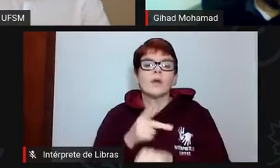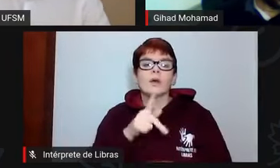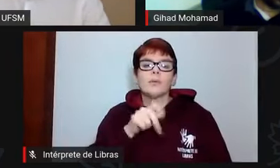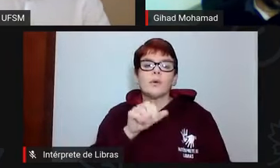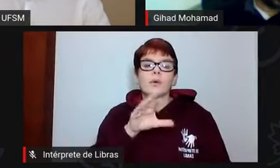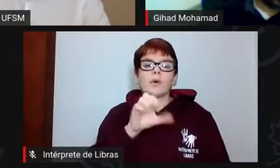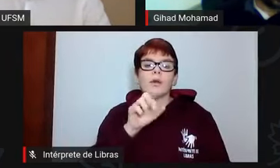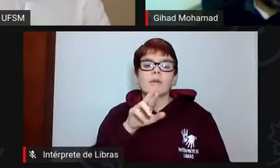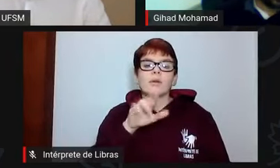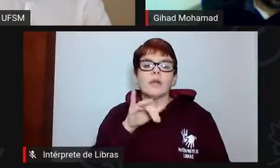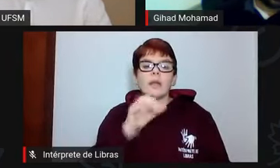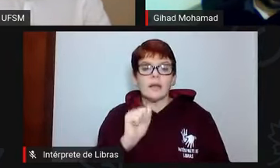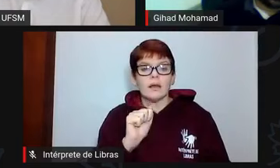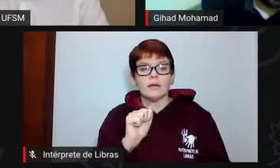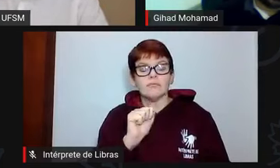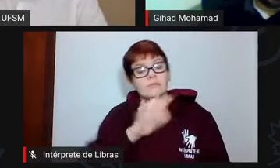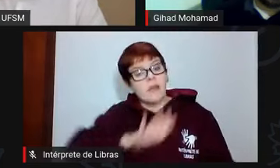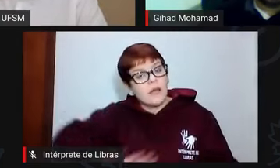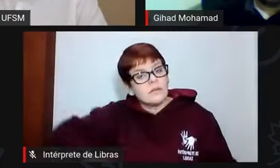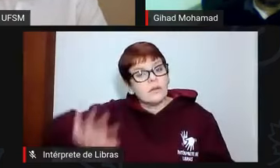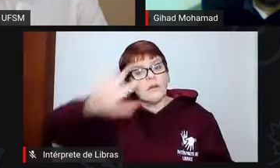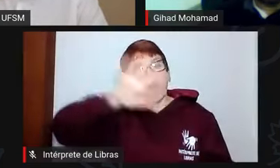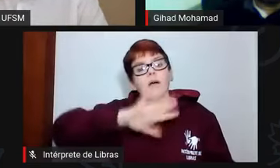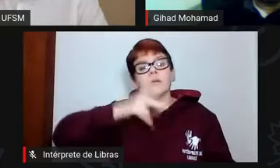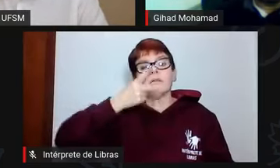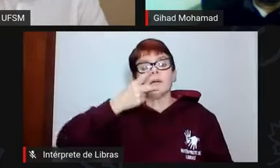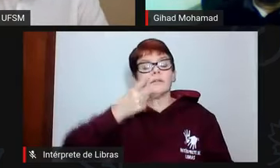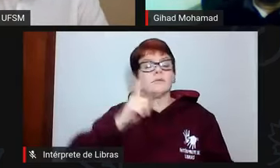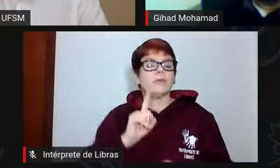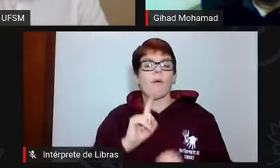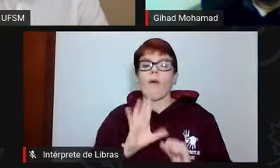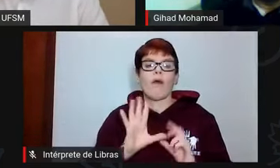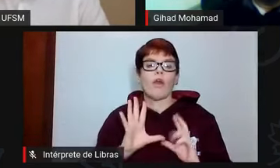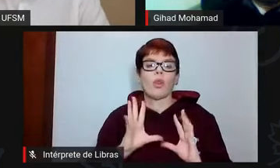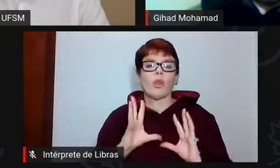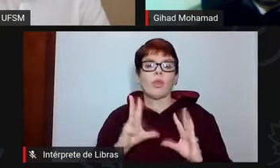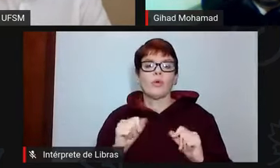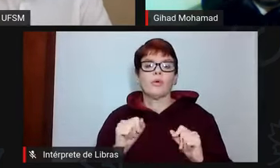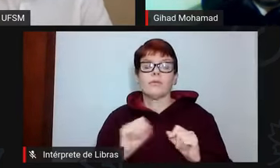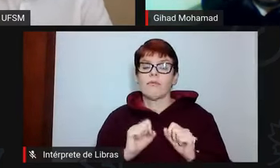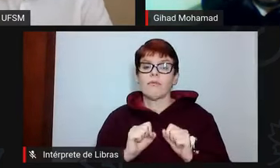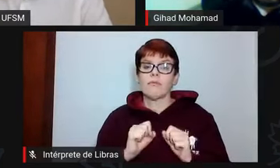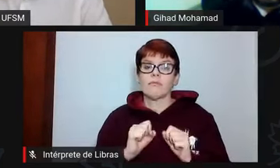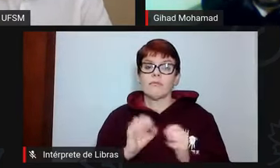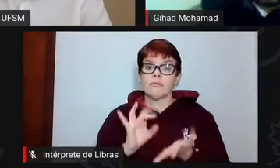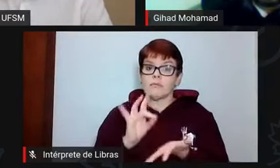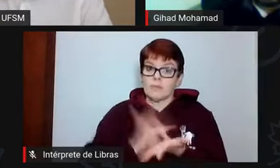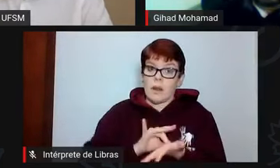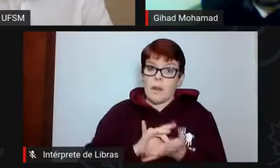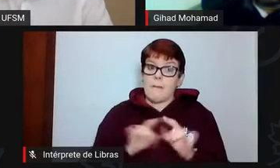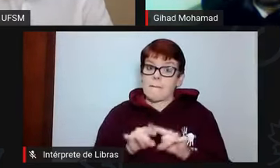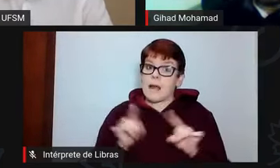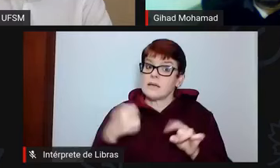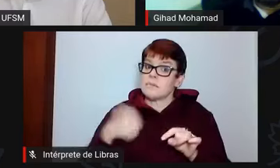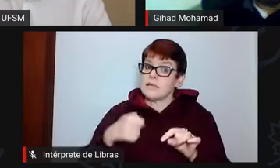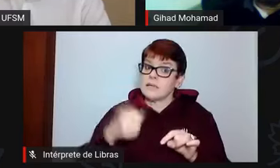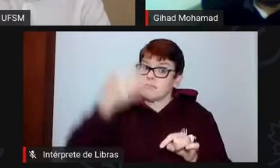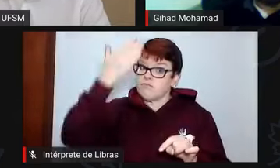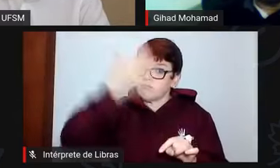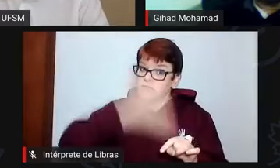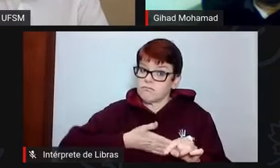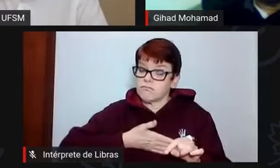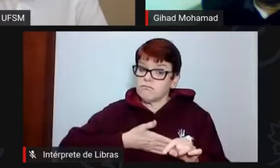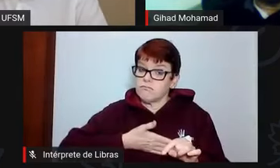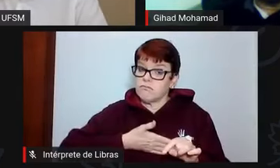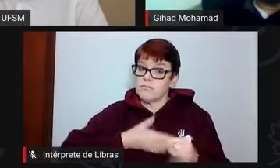que diz que essa situação não é totalmente válida, no entanto, depende de um parecer do Ministério da